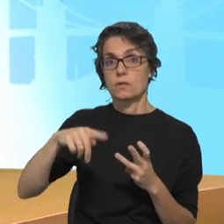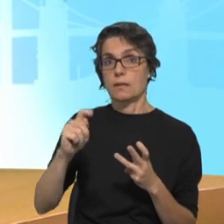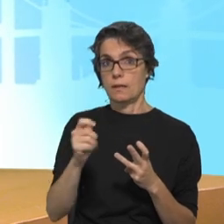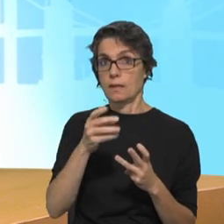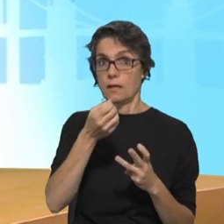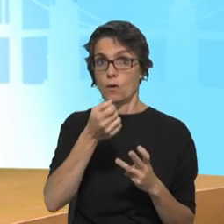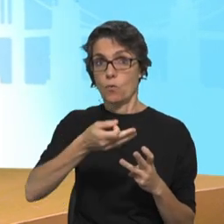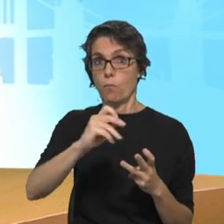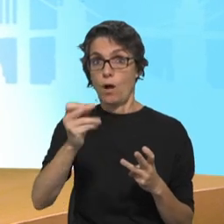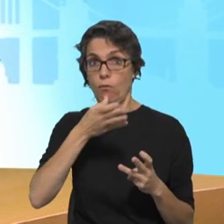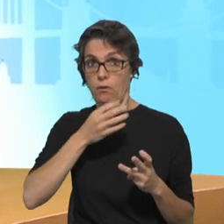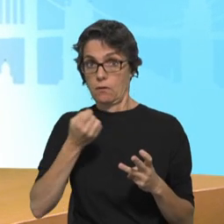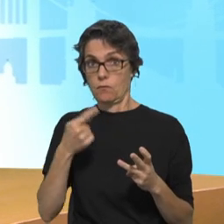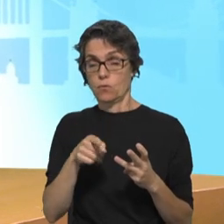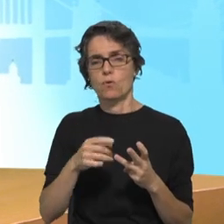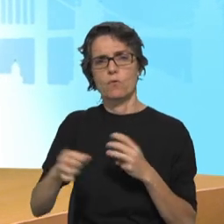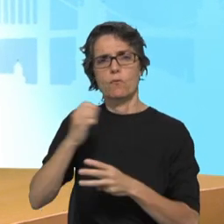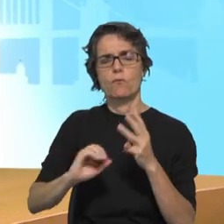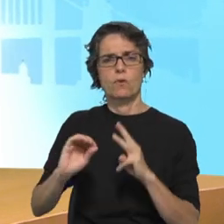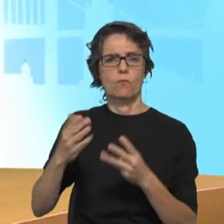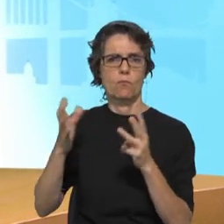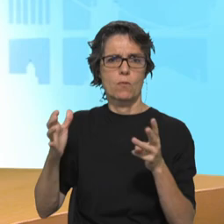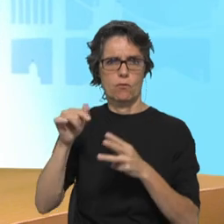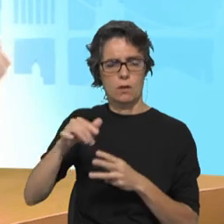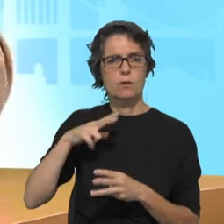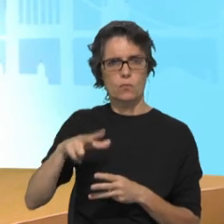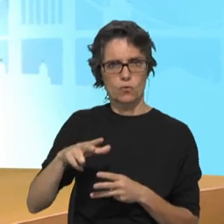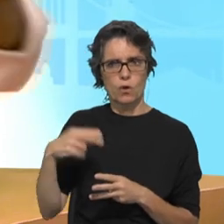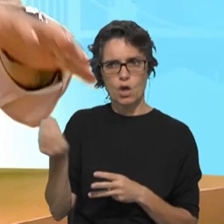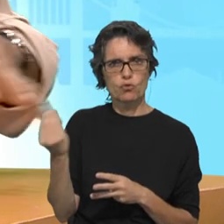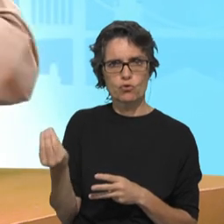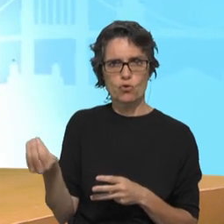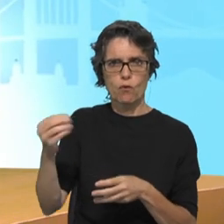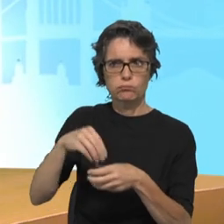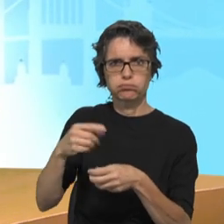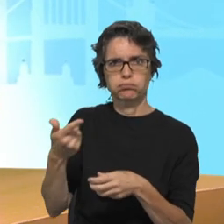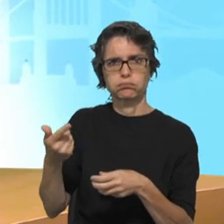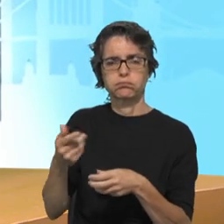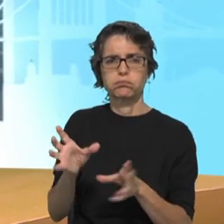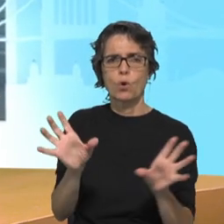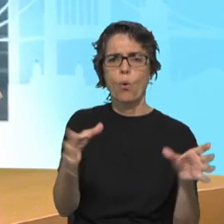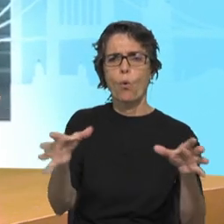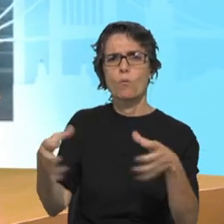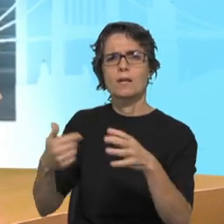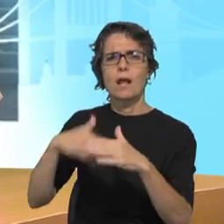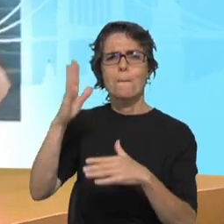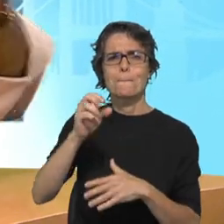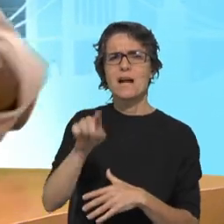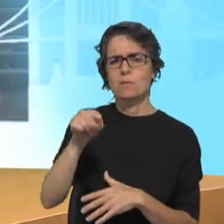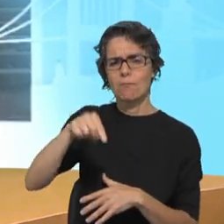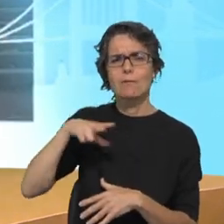pouco é em Portugal o maior movimento juvenil está inserido em mais de mil comunidades locais em Portugal